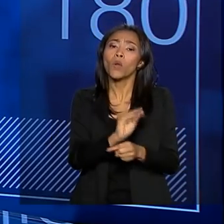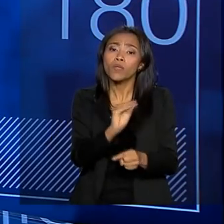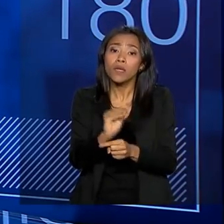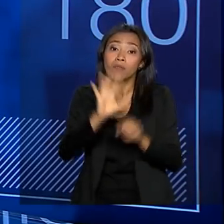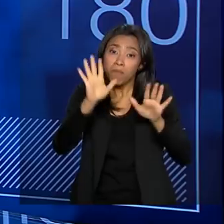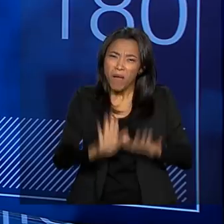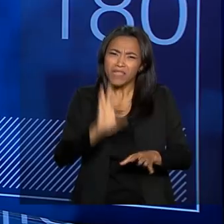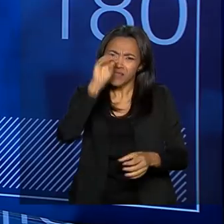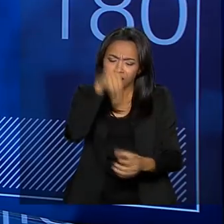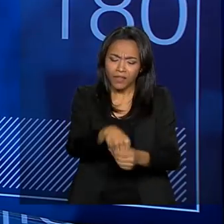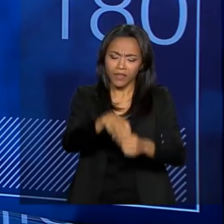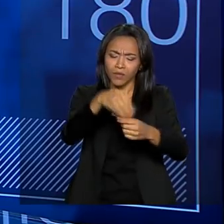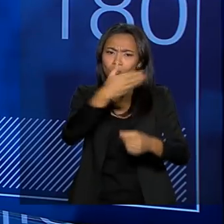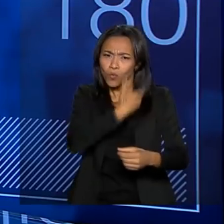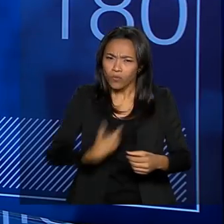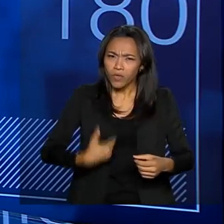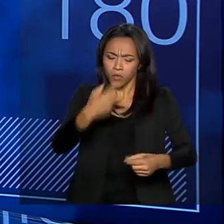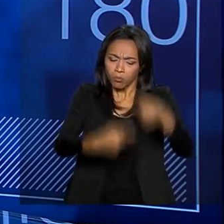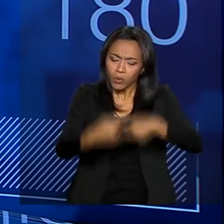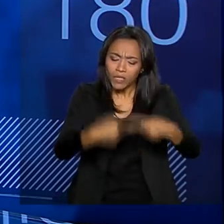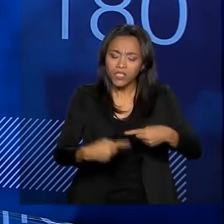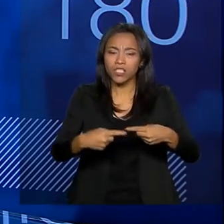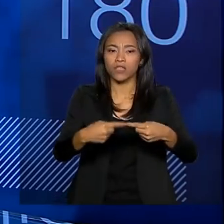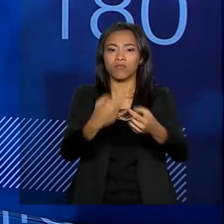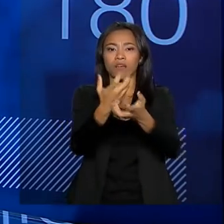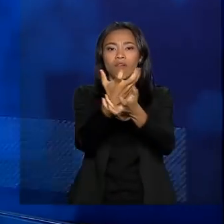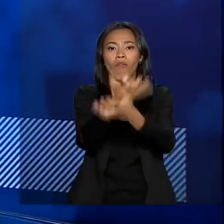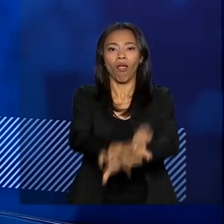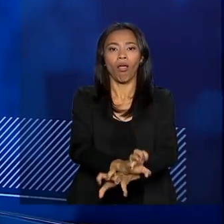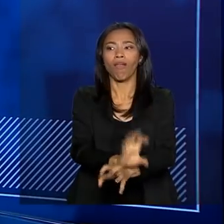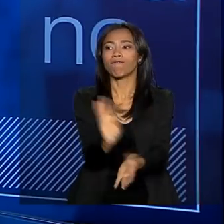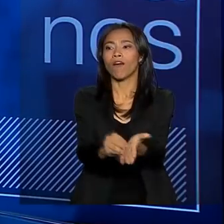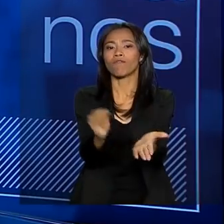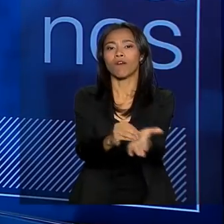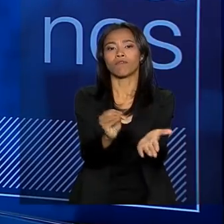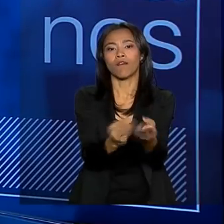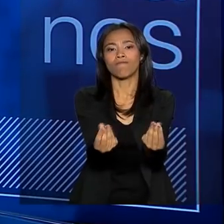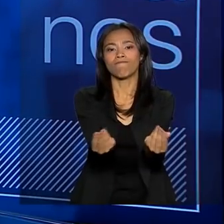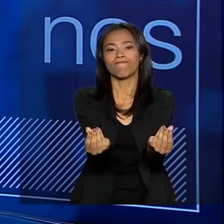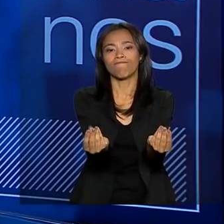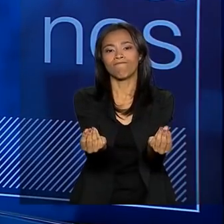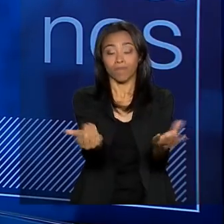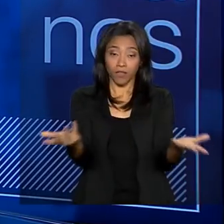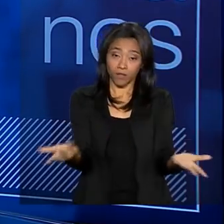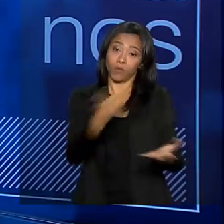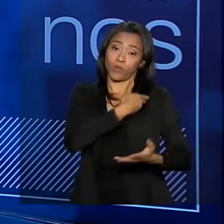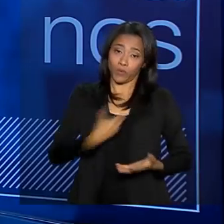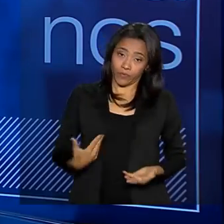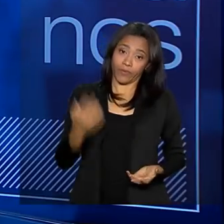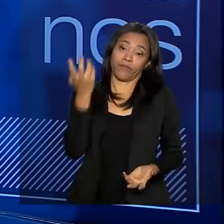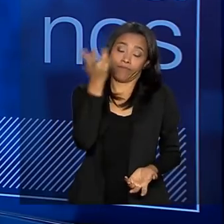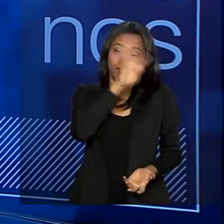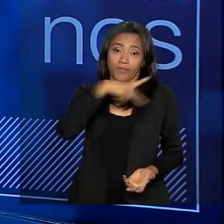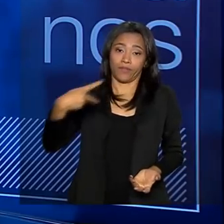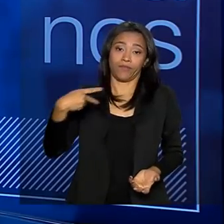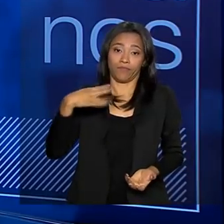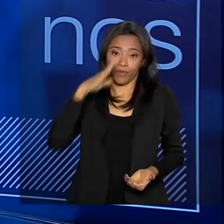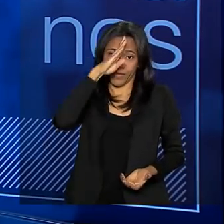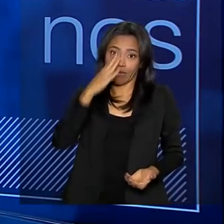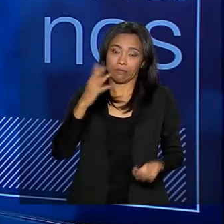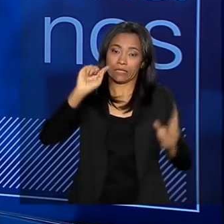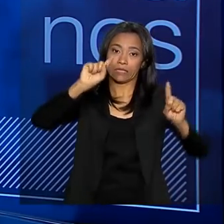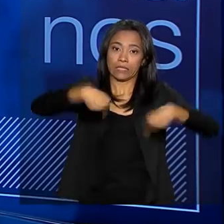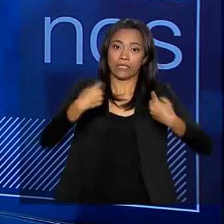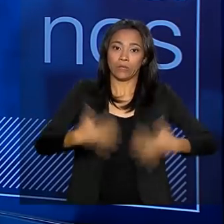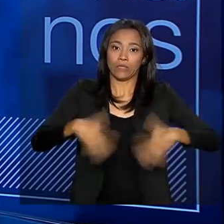pública mesmo, havia um vácuo. E o governo Bolsonaro veio com esse desafio. Por quê, Paulo? Os números